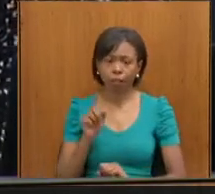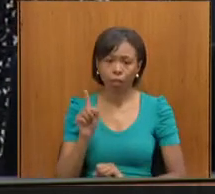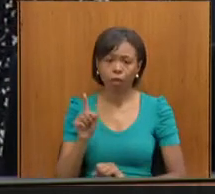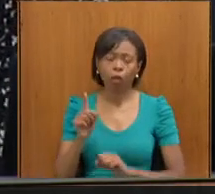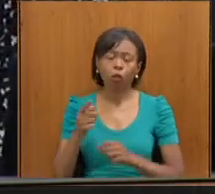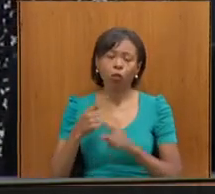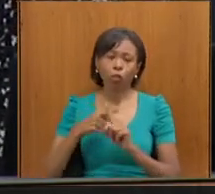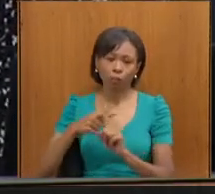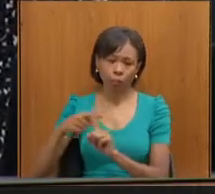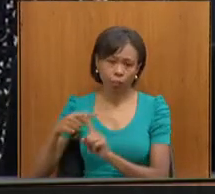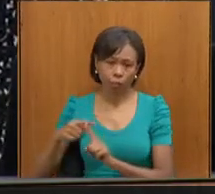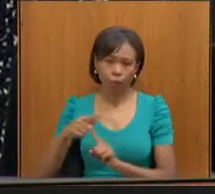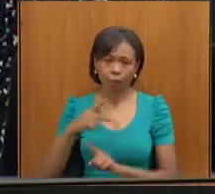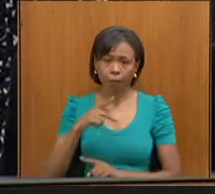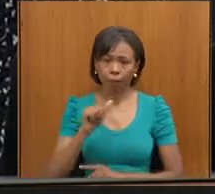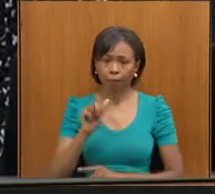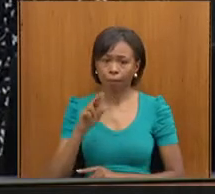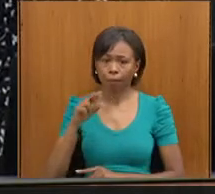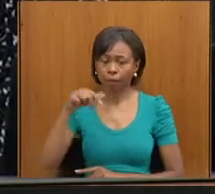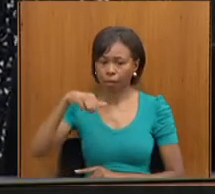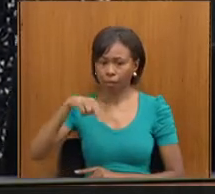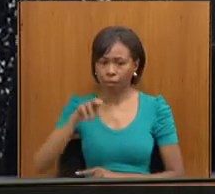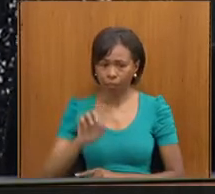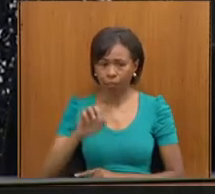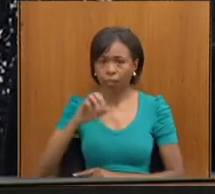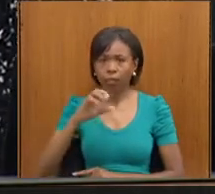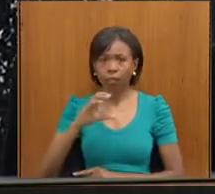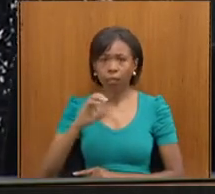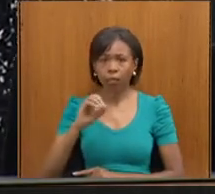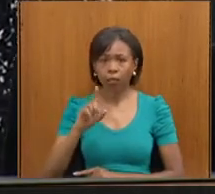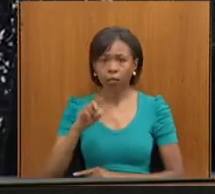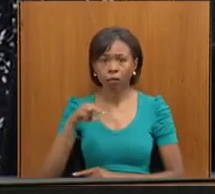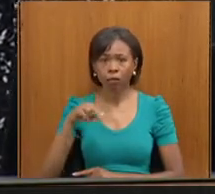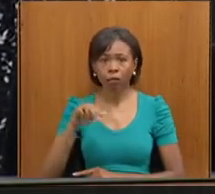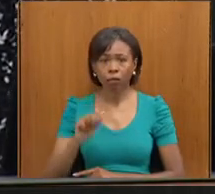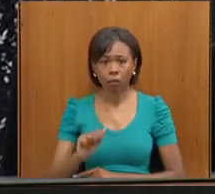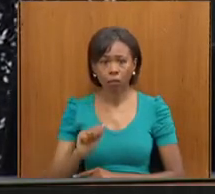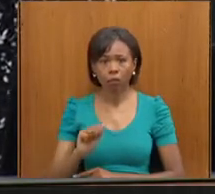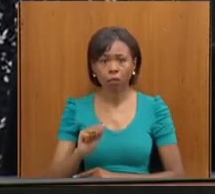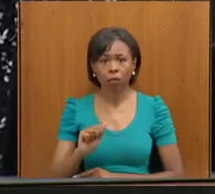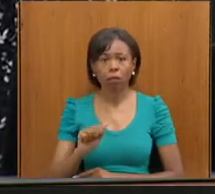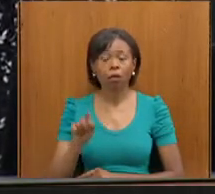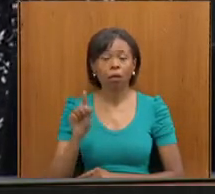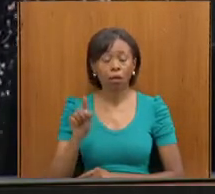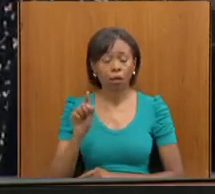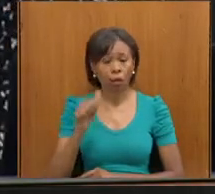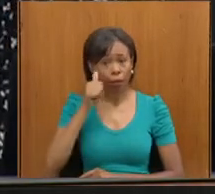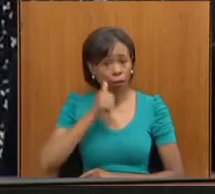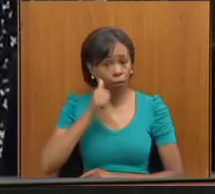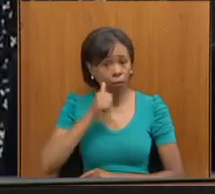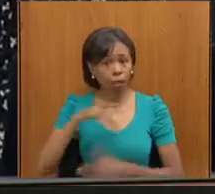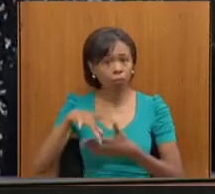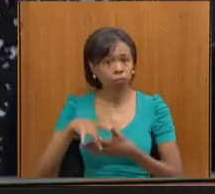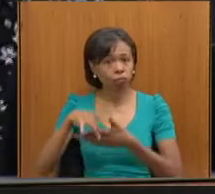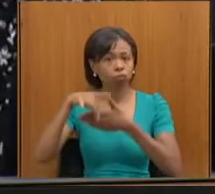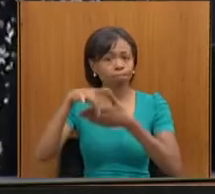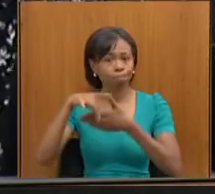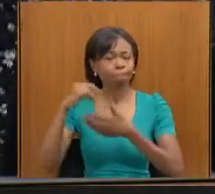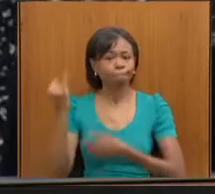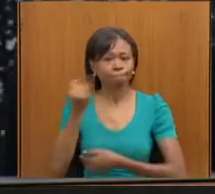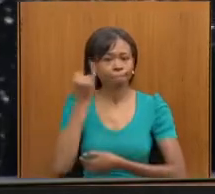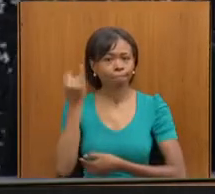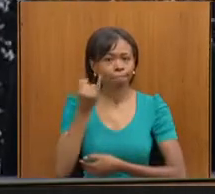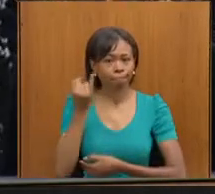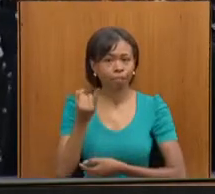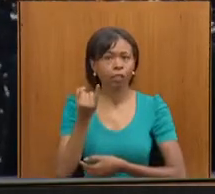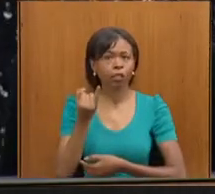participou conosco né já esteve presente aqui em outras audiências uma grande liderança também da causa da pessoa com deficiência então